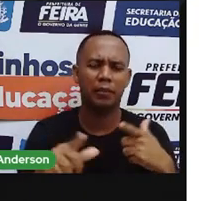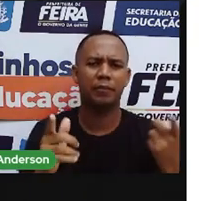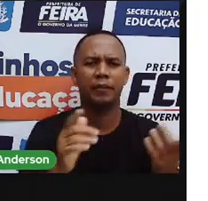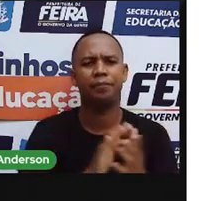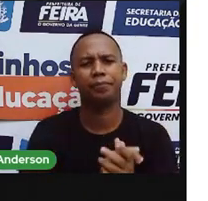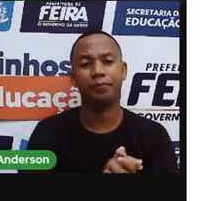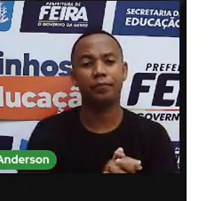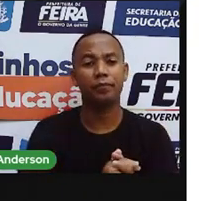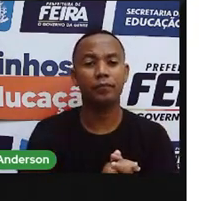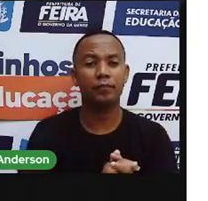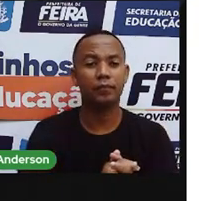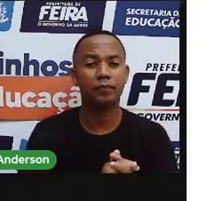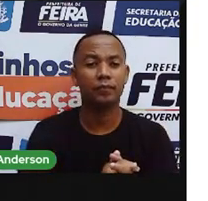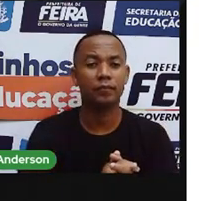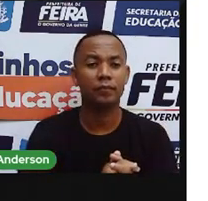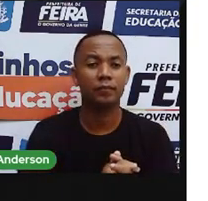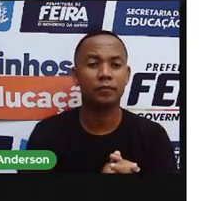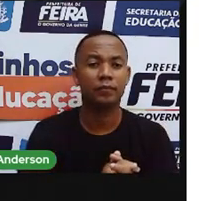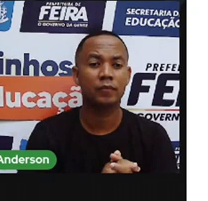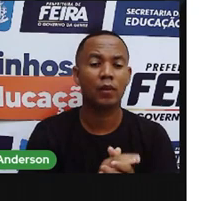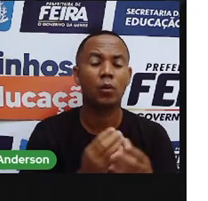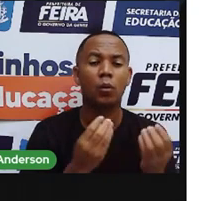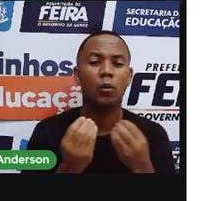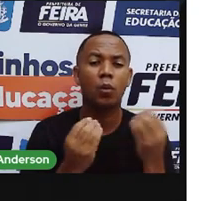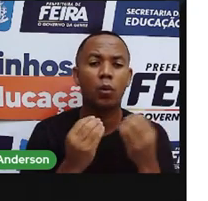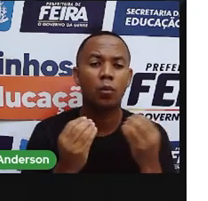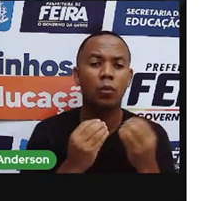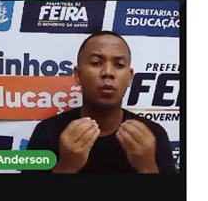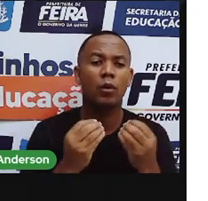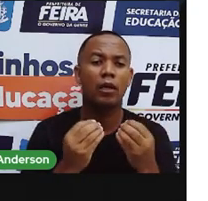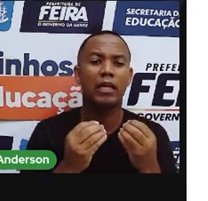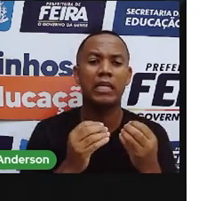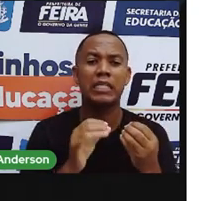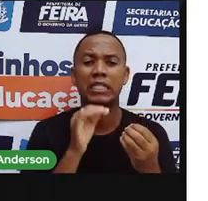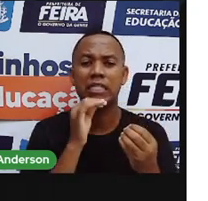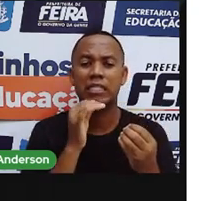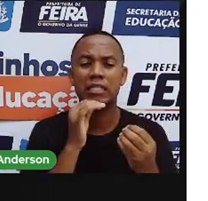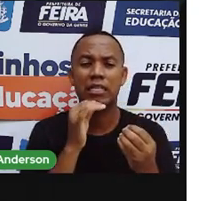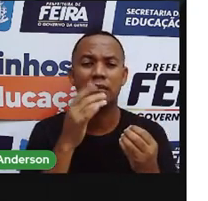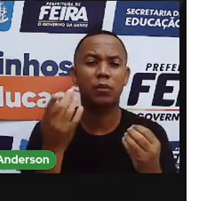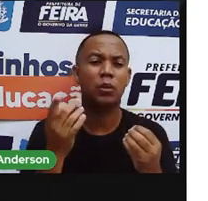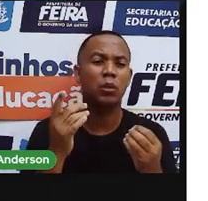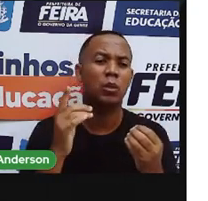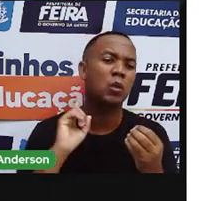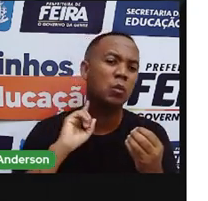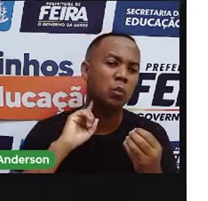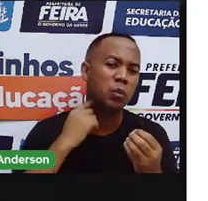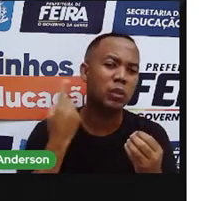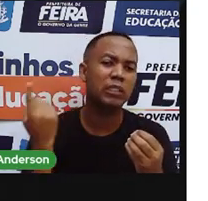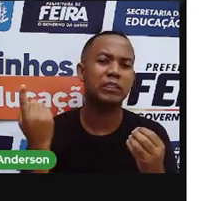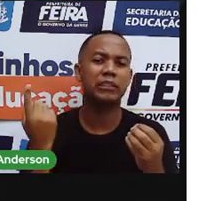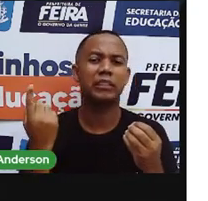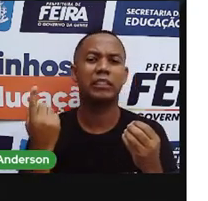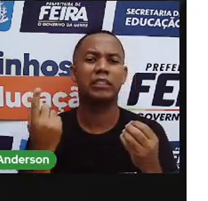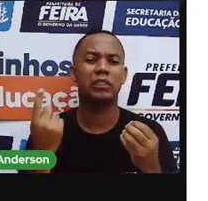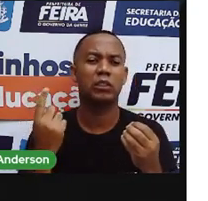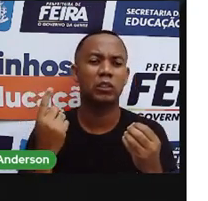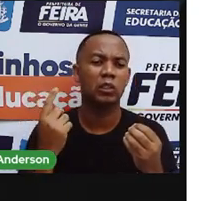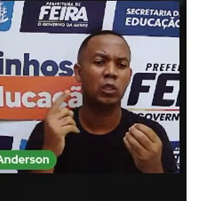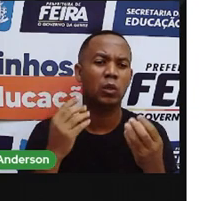tipo de poluição. Primeiro a vai falar sobre poluição sonora. Algumas vezes a vai estar abaixando com a gente. Ai, o paredão, a